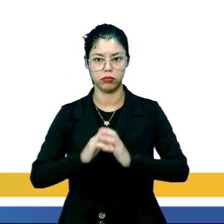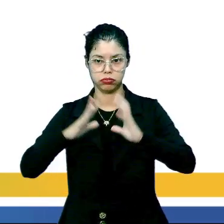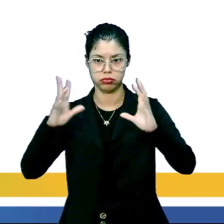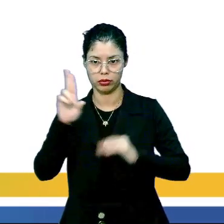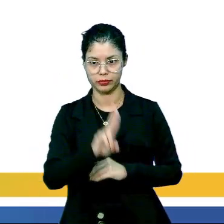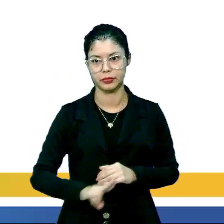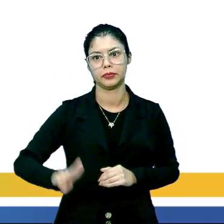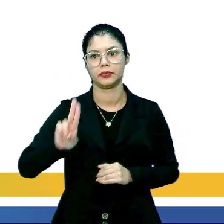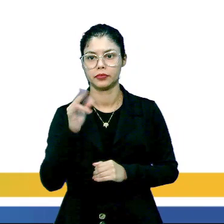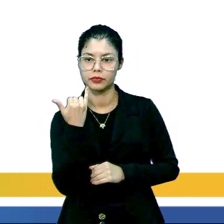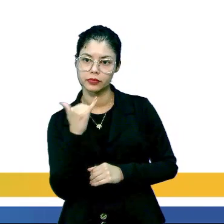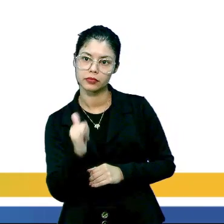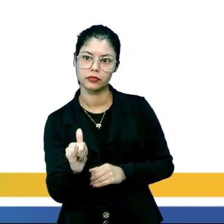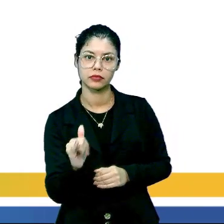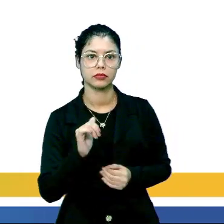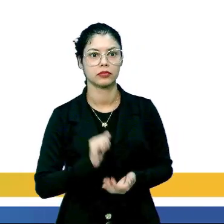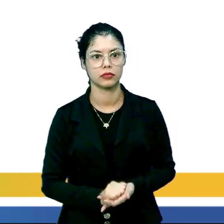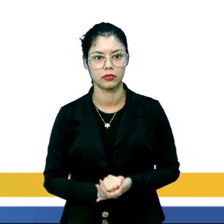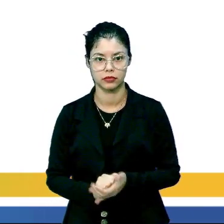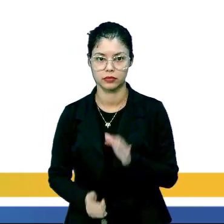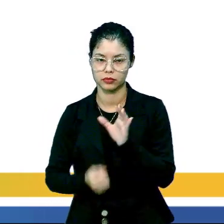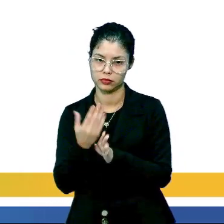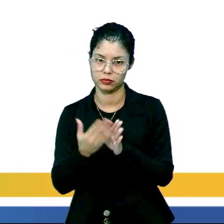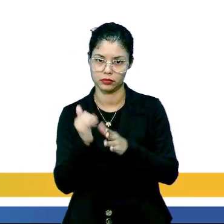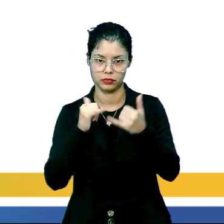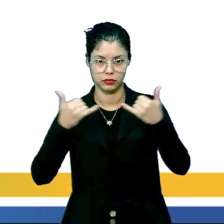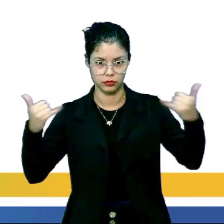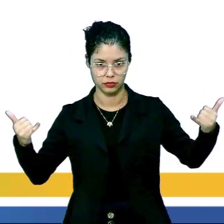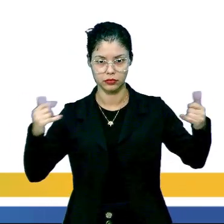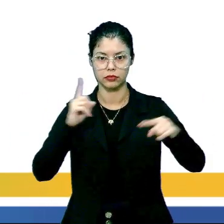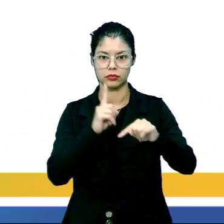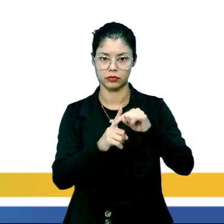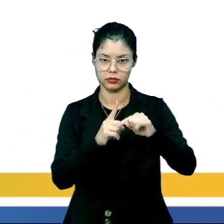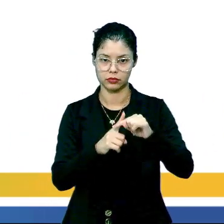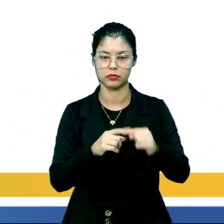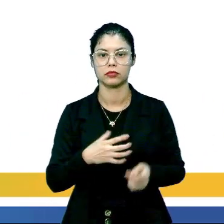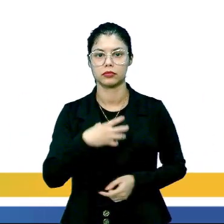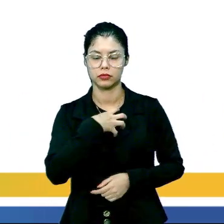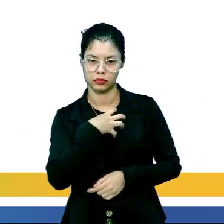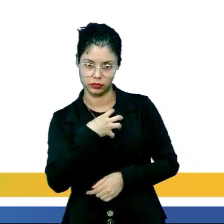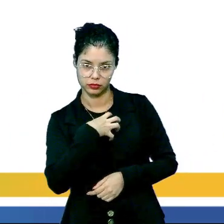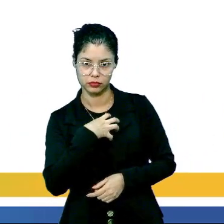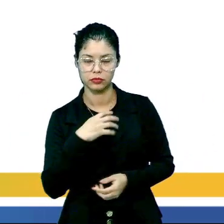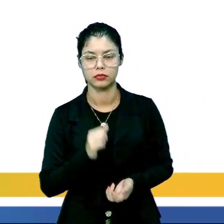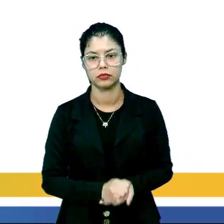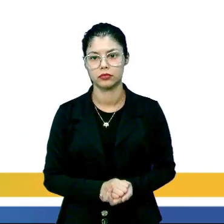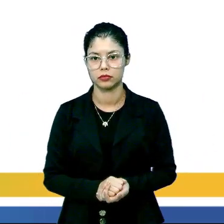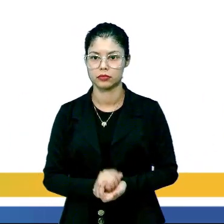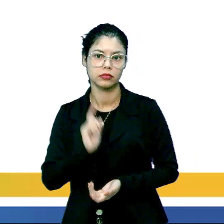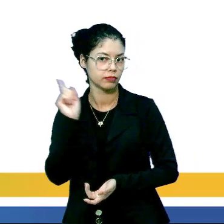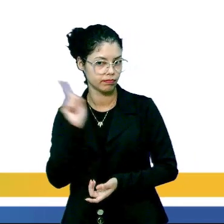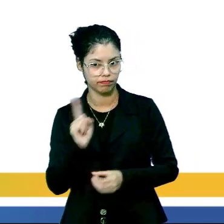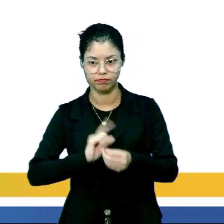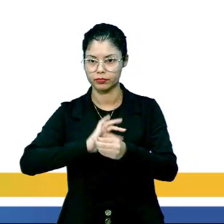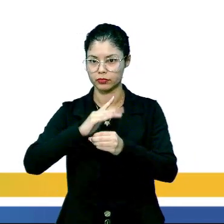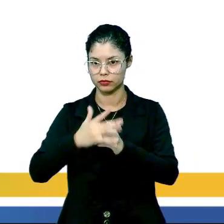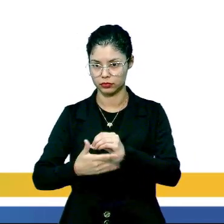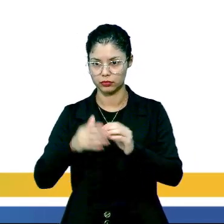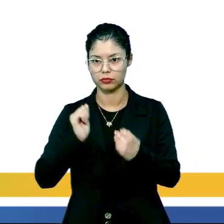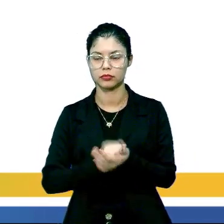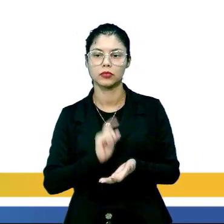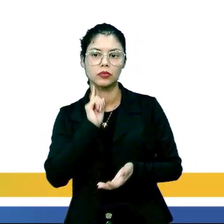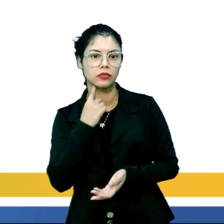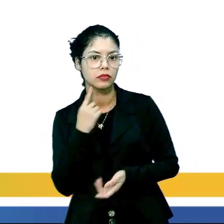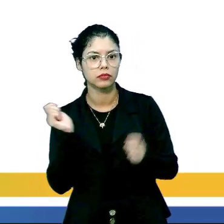usinas nucleares, a utilização da energia nuclear para a produção de energia elétrica é positiva no sentido de não poluir a